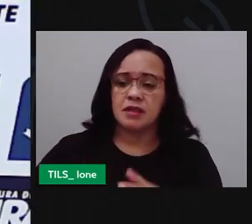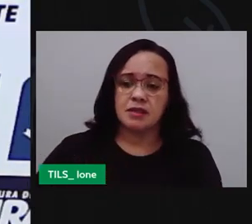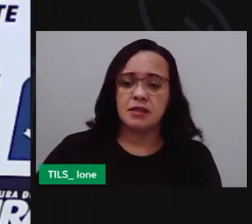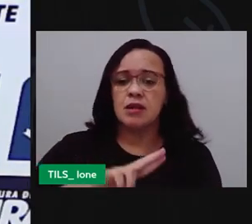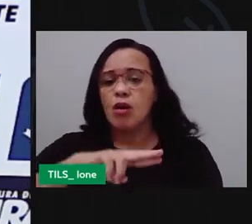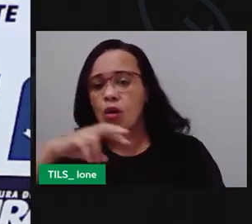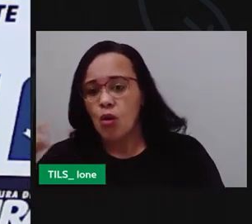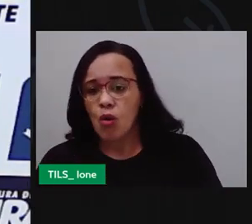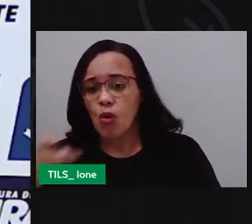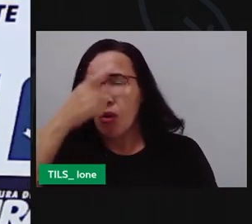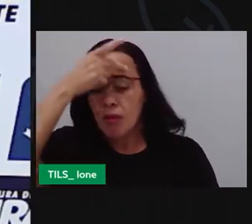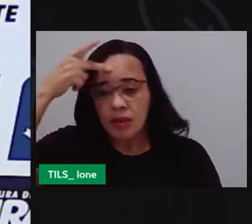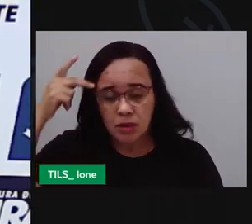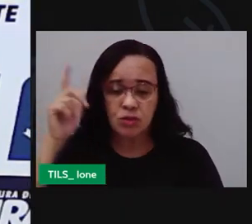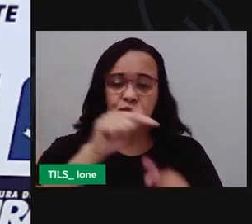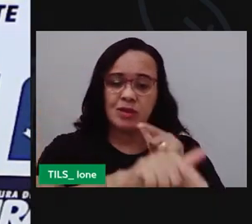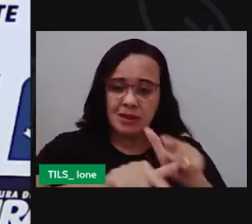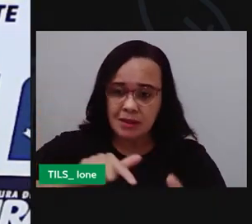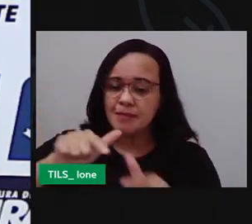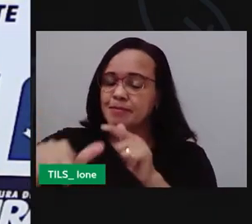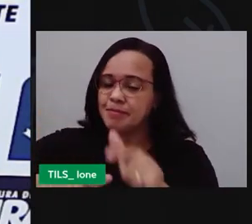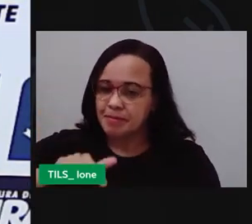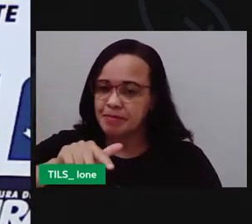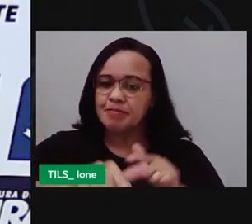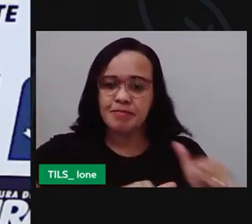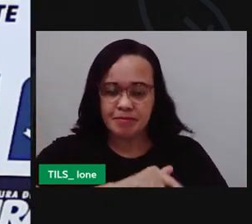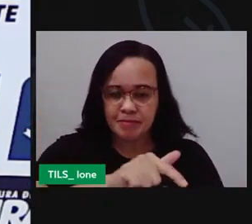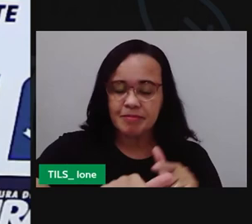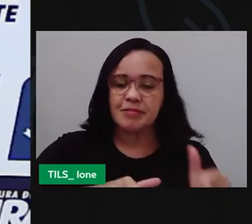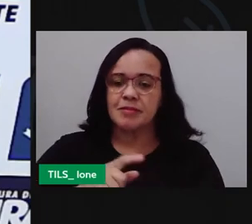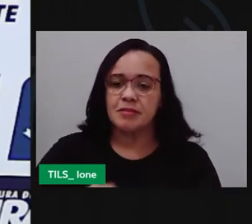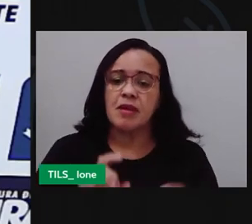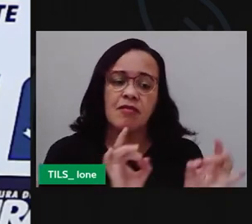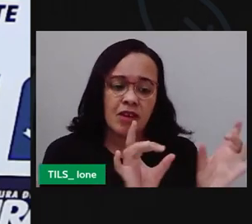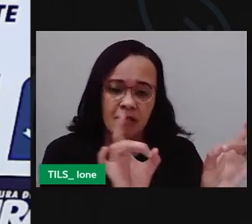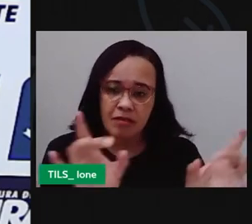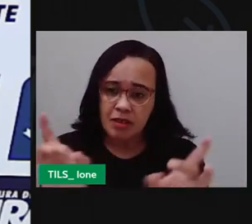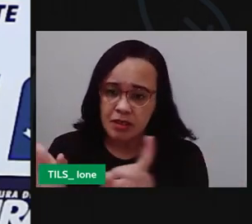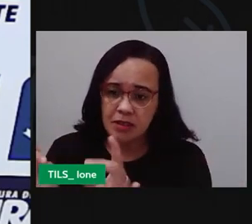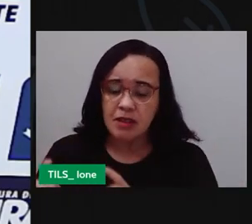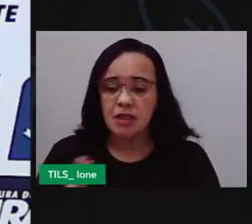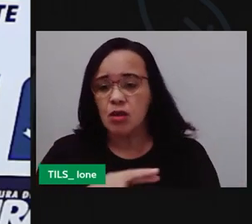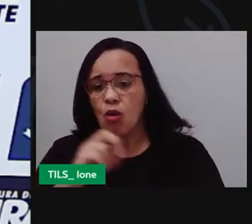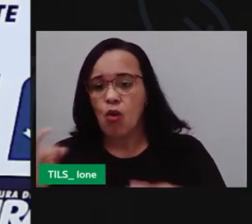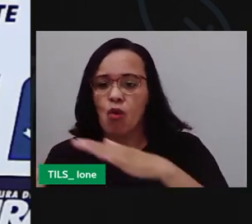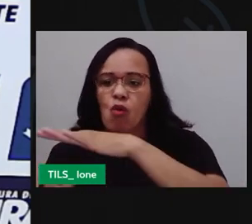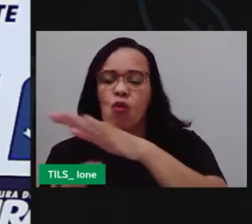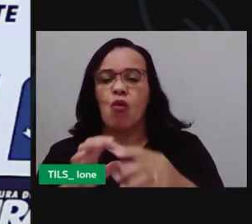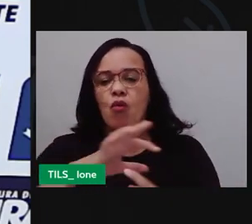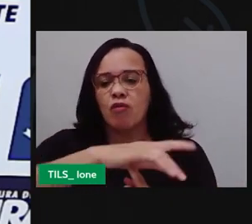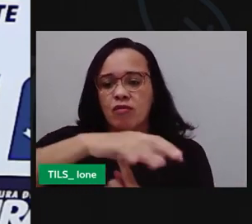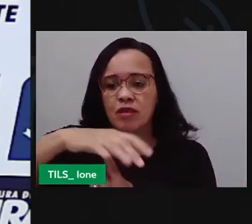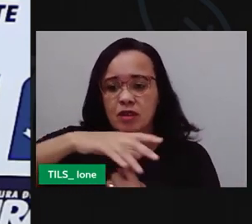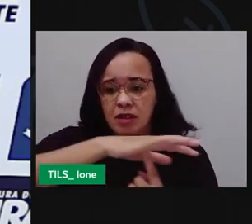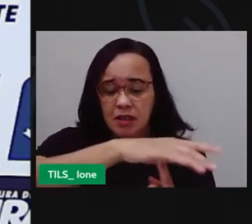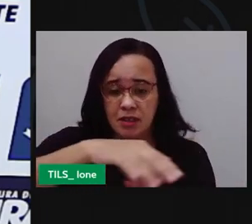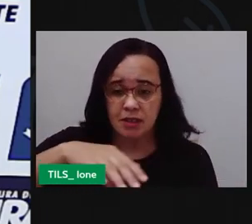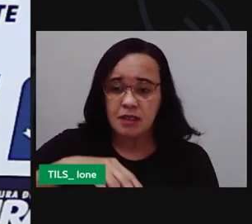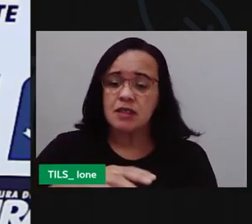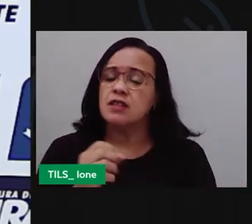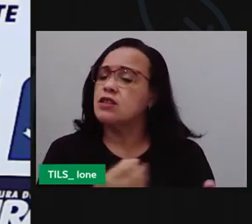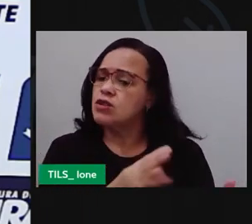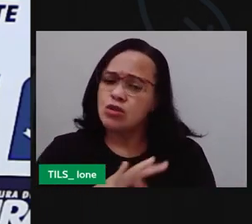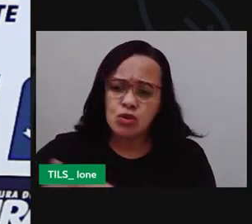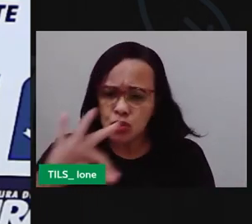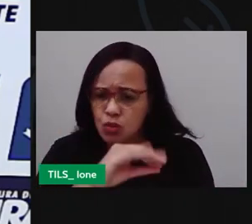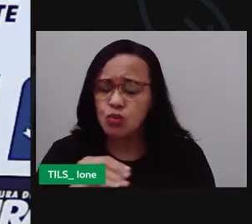ambulantes para os feirantes e aí a gente viu exemplos de pontos turísticos da nossa